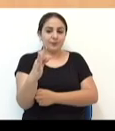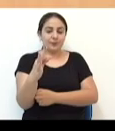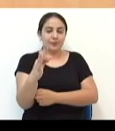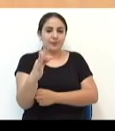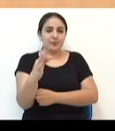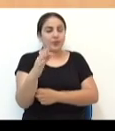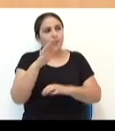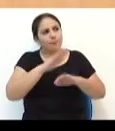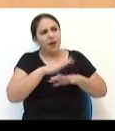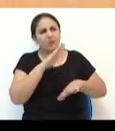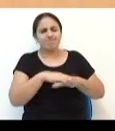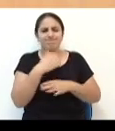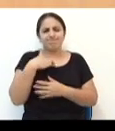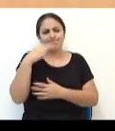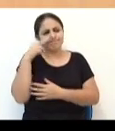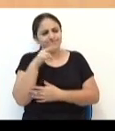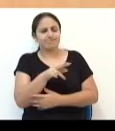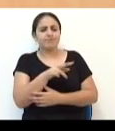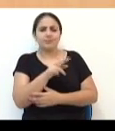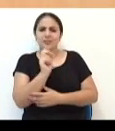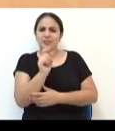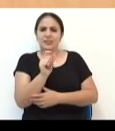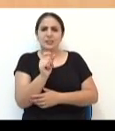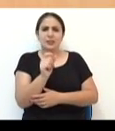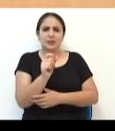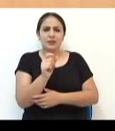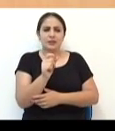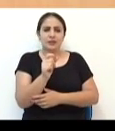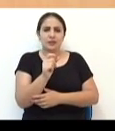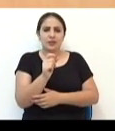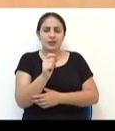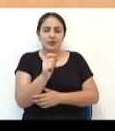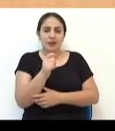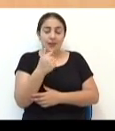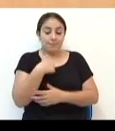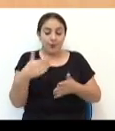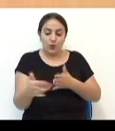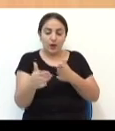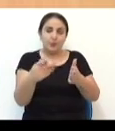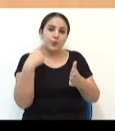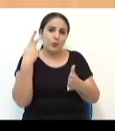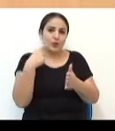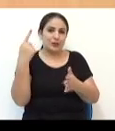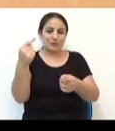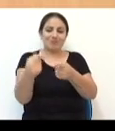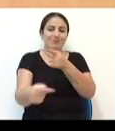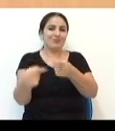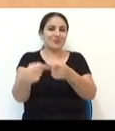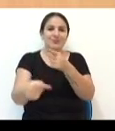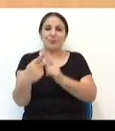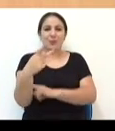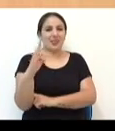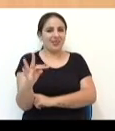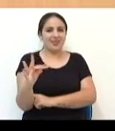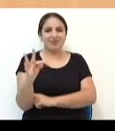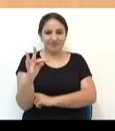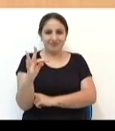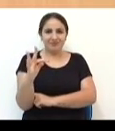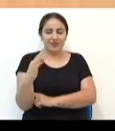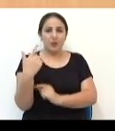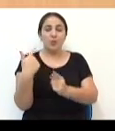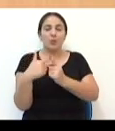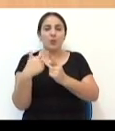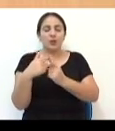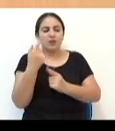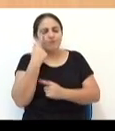Filiei ao PT, mas eu via que a minha trajetória política não seria no PT, porque eu